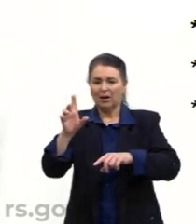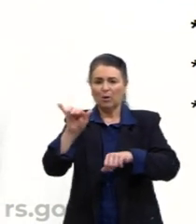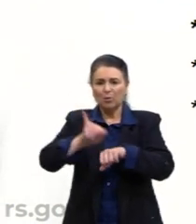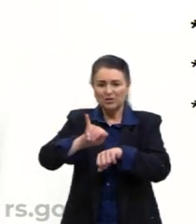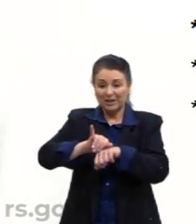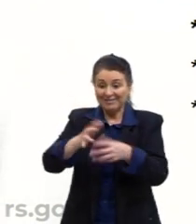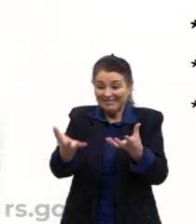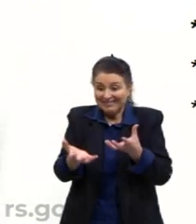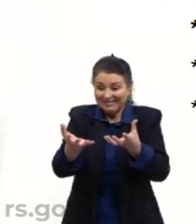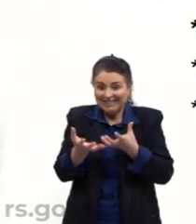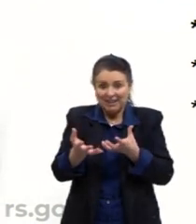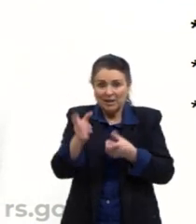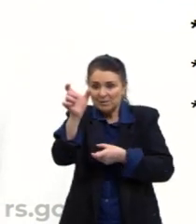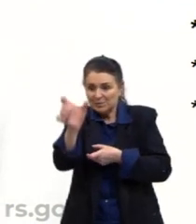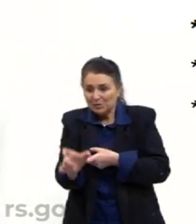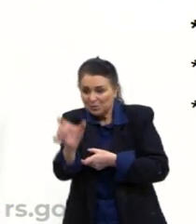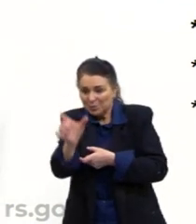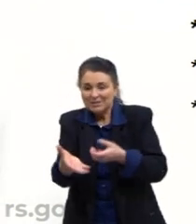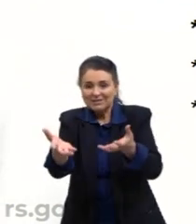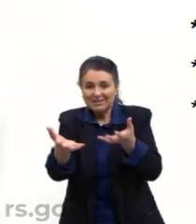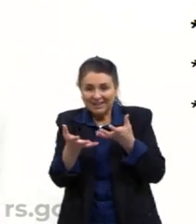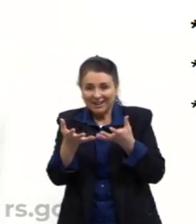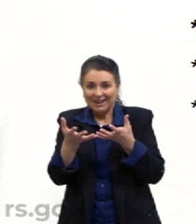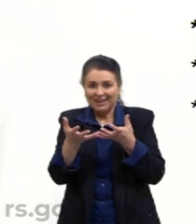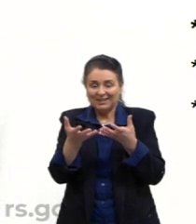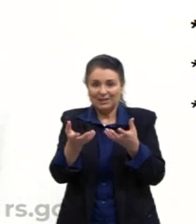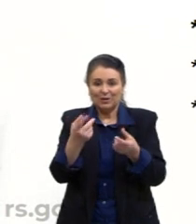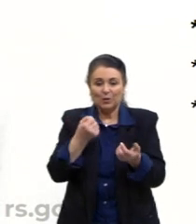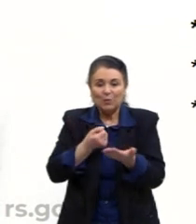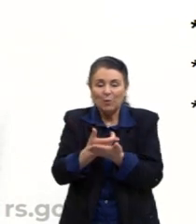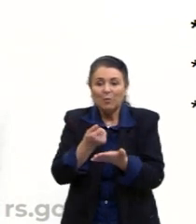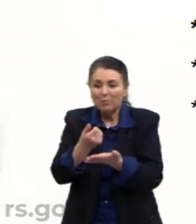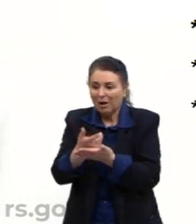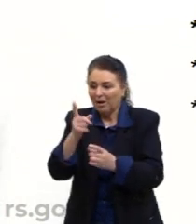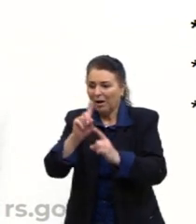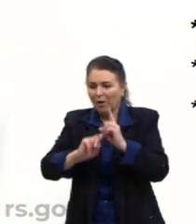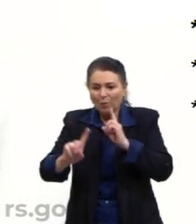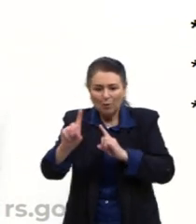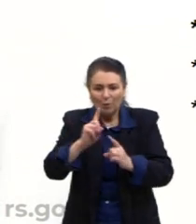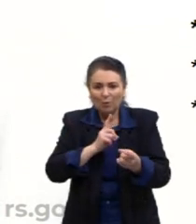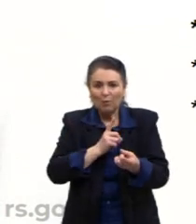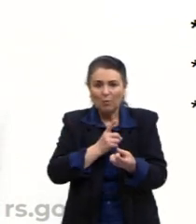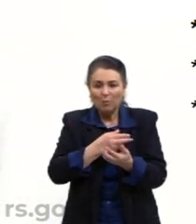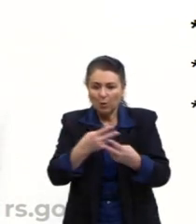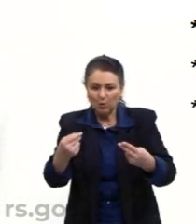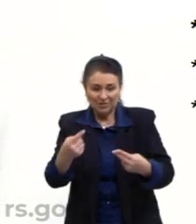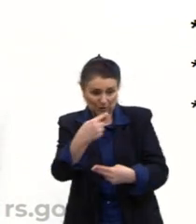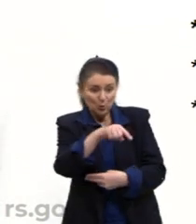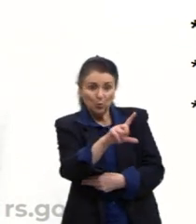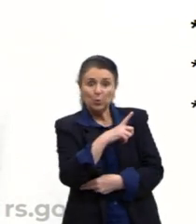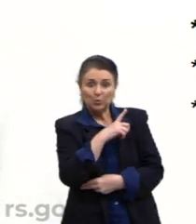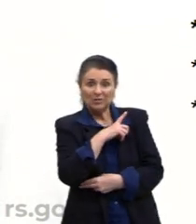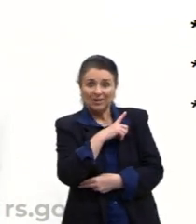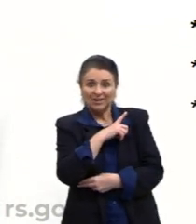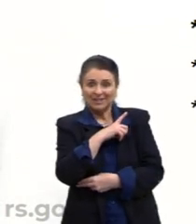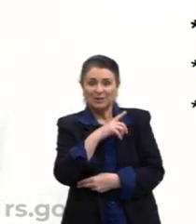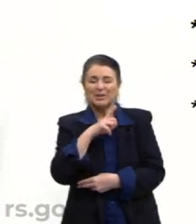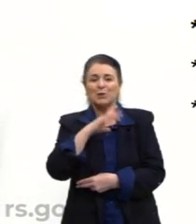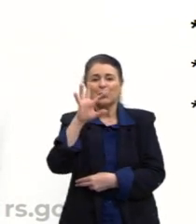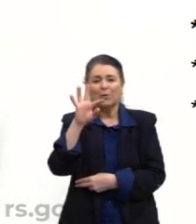desejo do público, tem esse prestígio, eu comprar algo que pertencia a alguém tem esse fetiche, né?